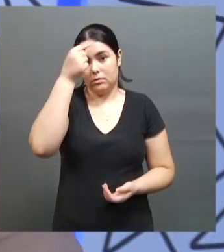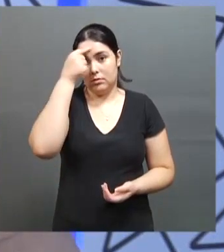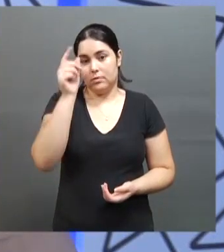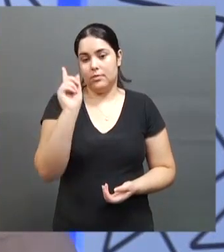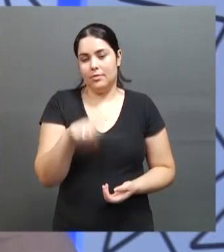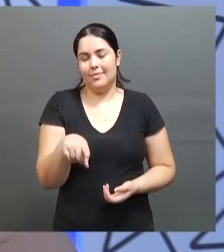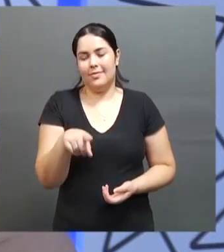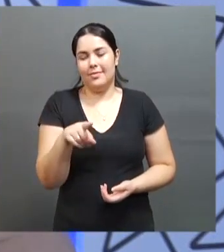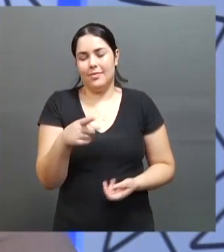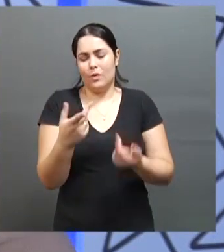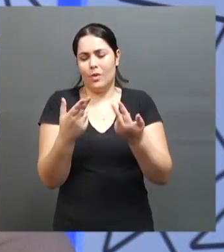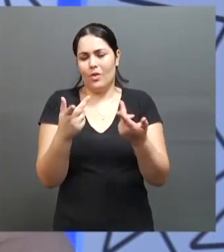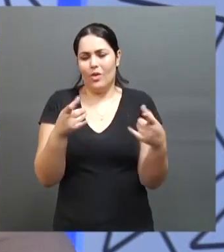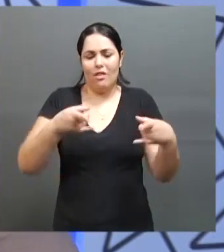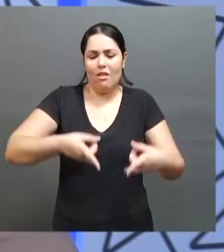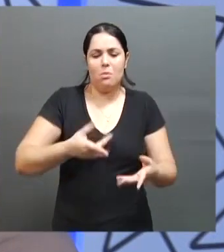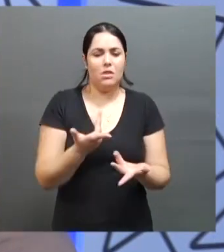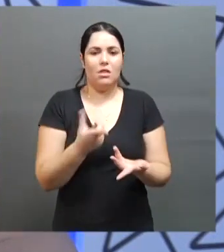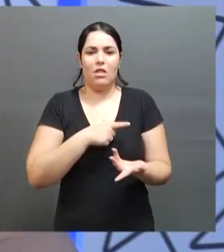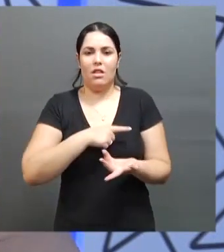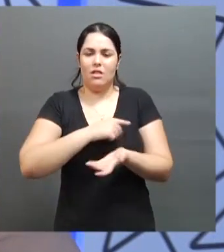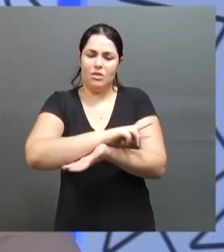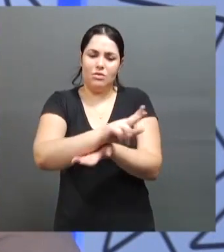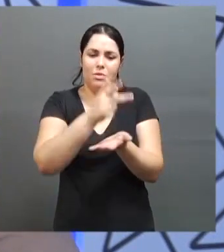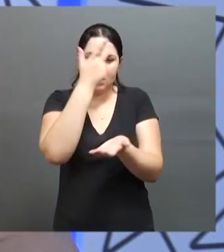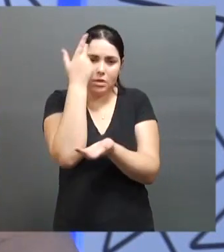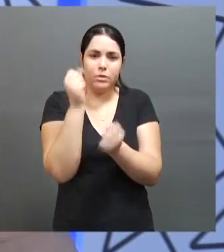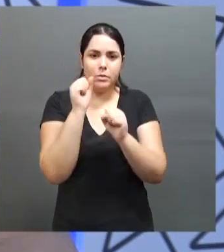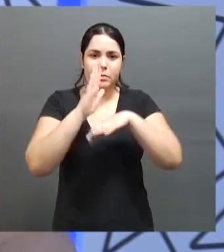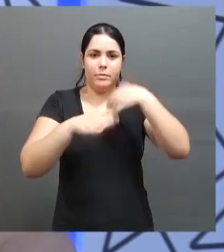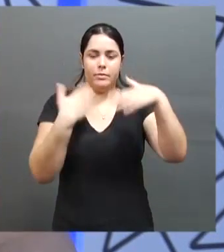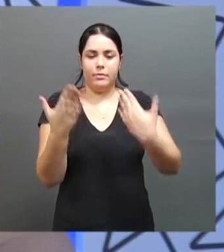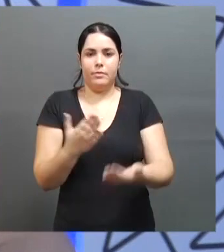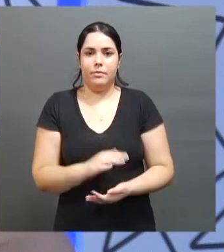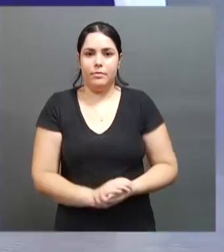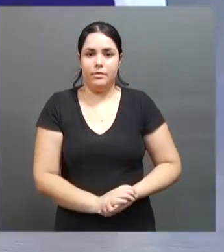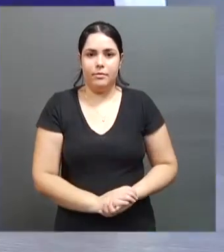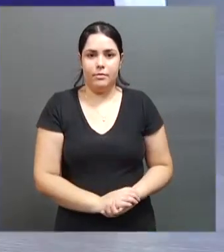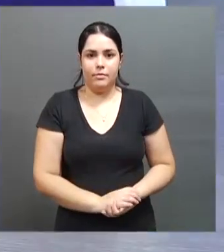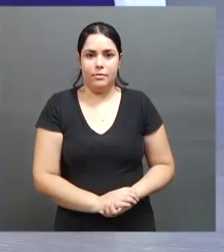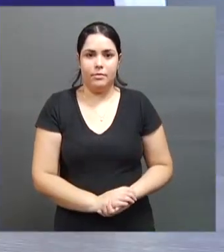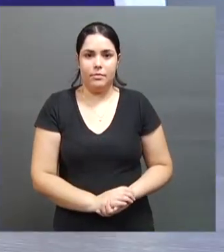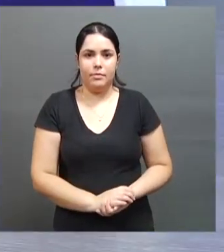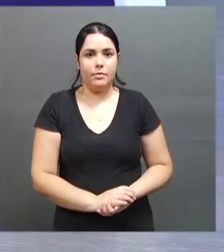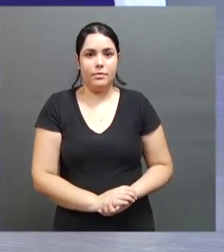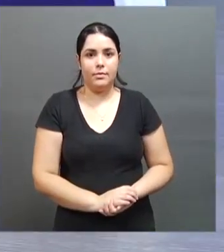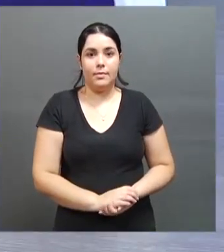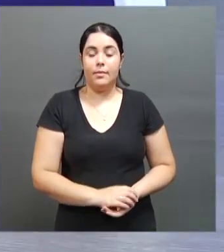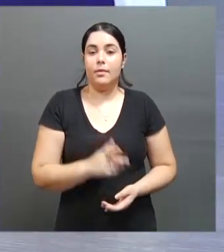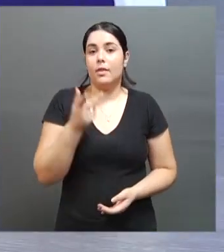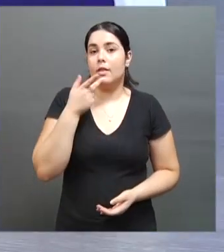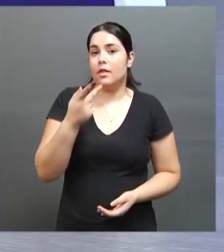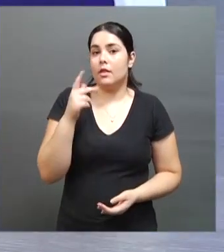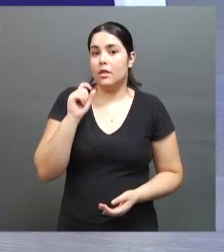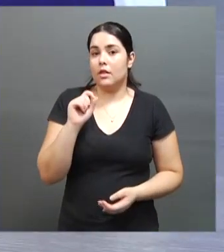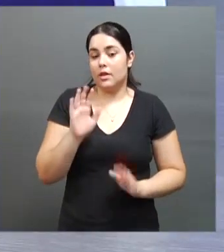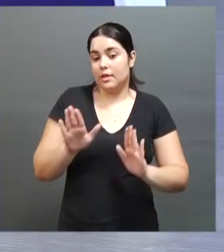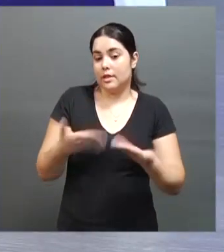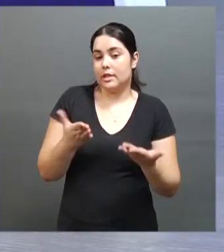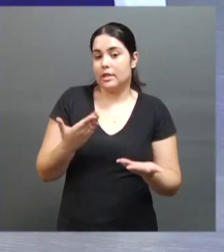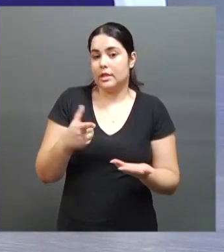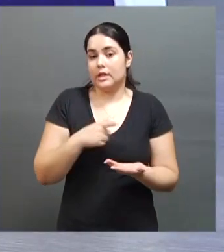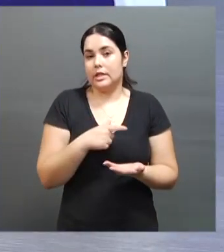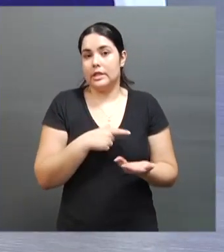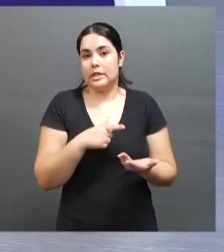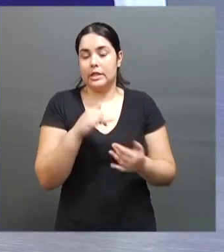assim, de vários potenciais olímpicos e paralímpicos, com certeza. Bacana. E pessoal, falando na questão de incentivo, eu tenho